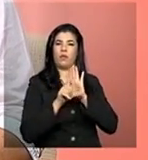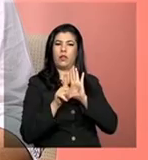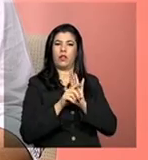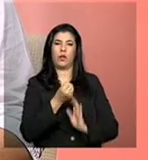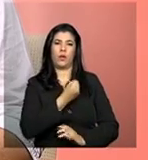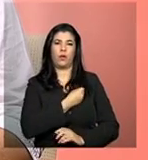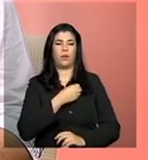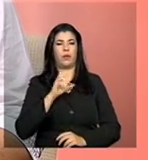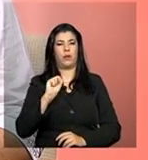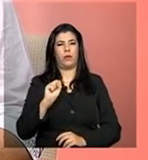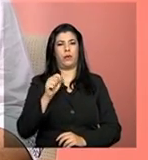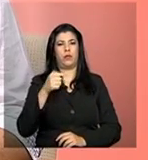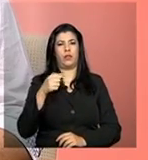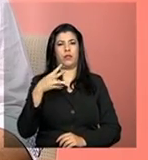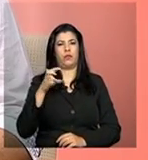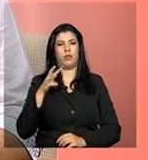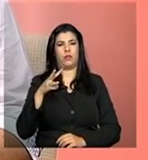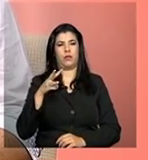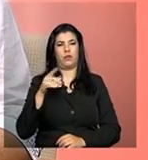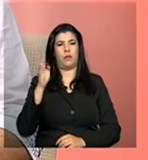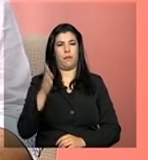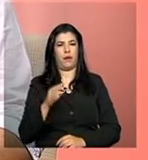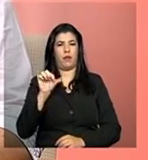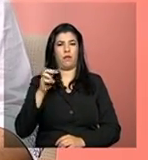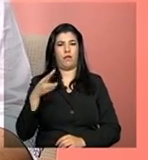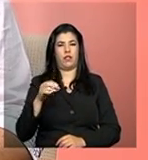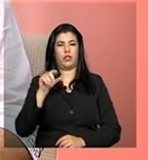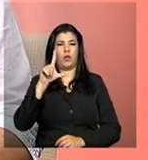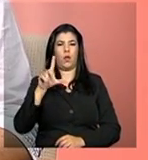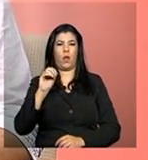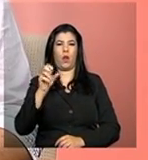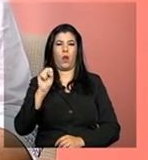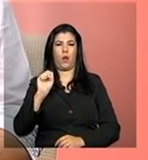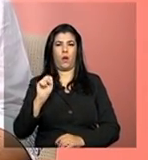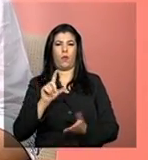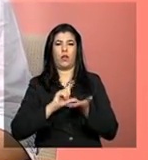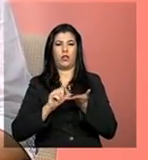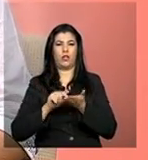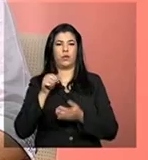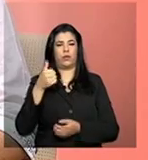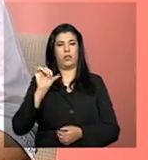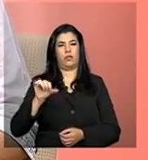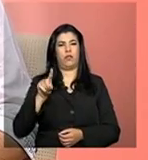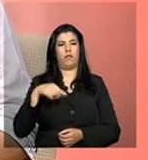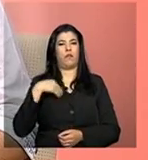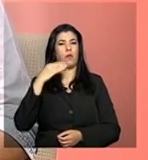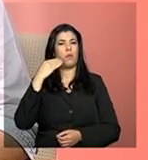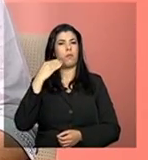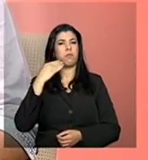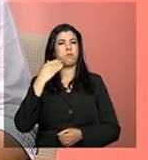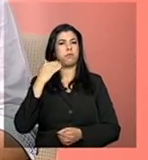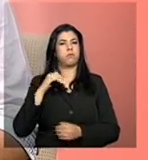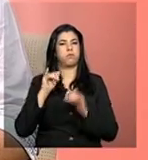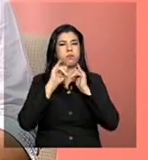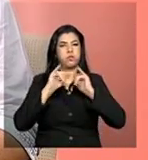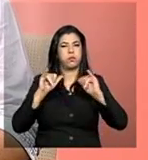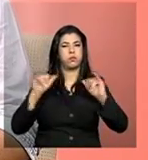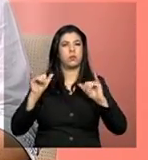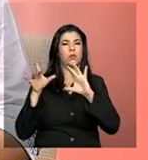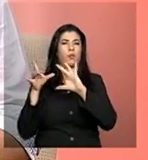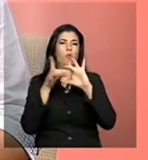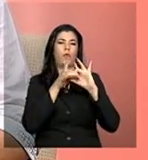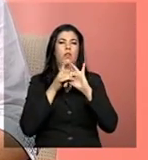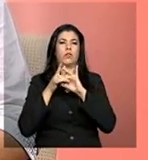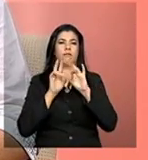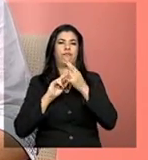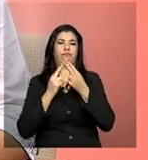8742-93, LOAS, artigo 19, é um banco de dados conectado em rede sob